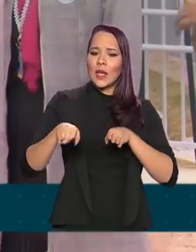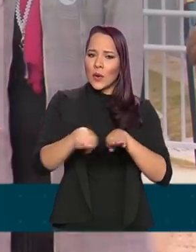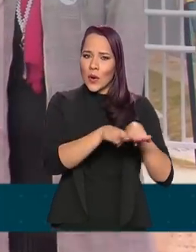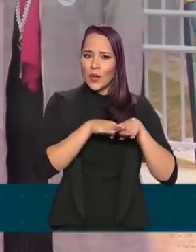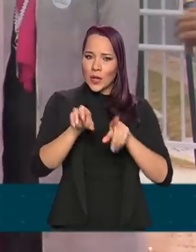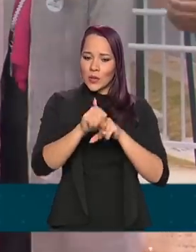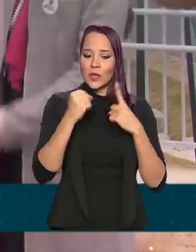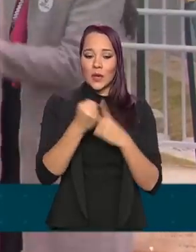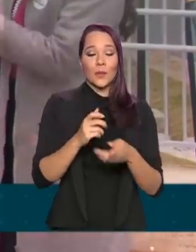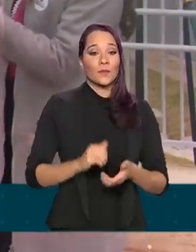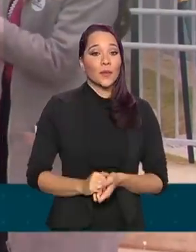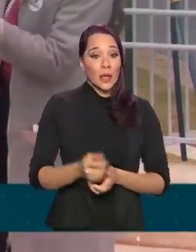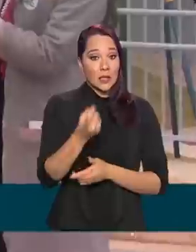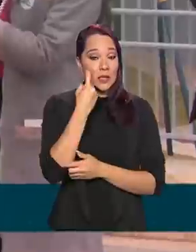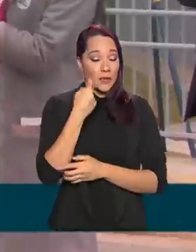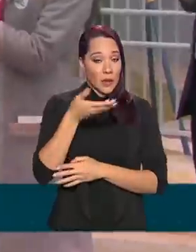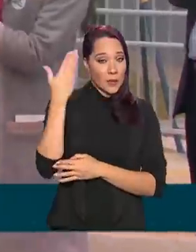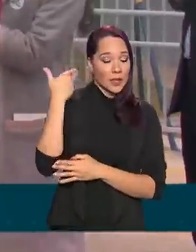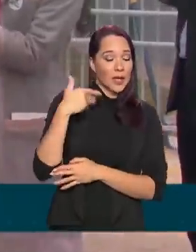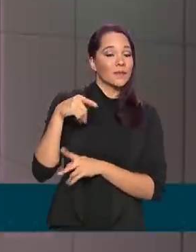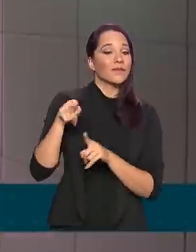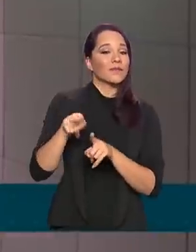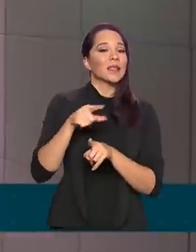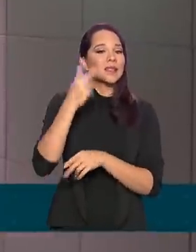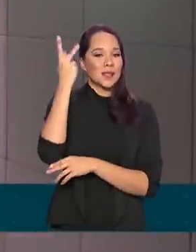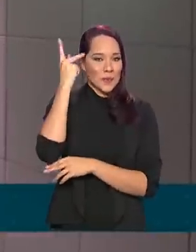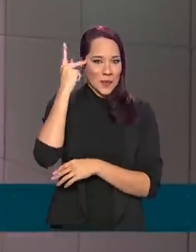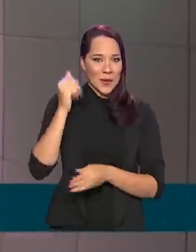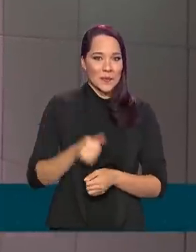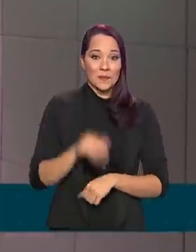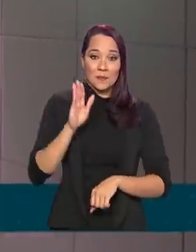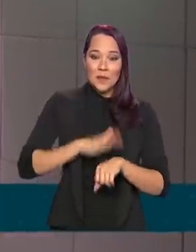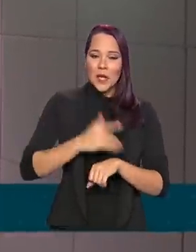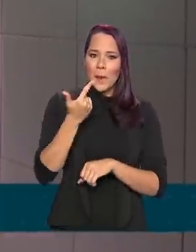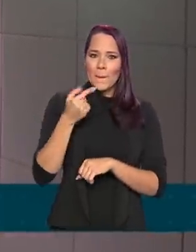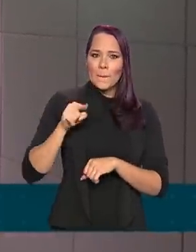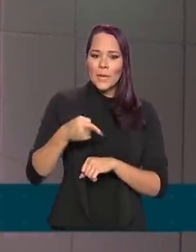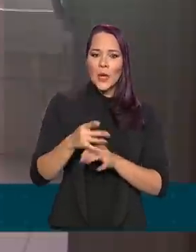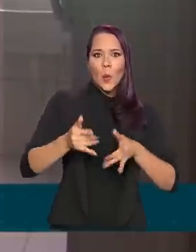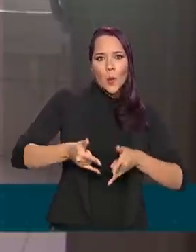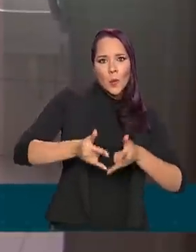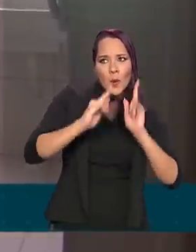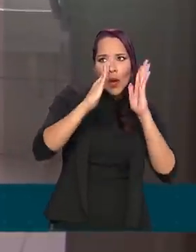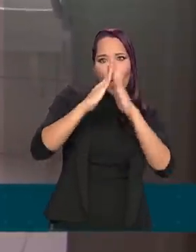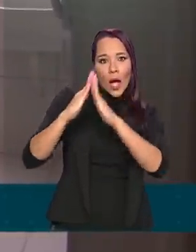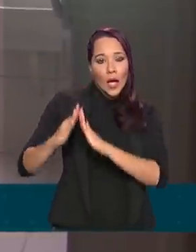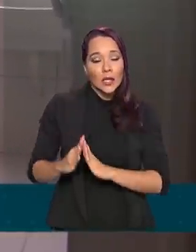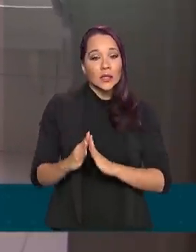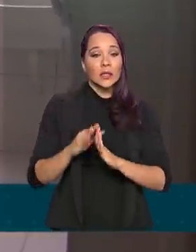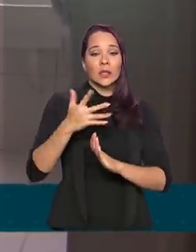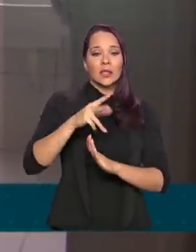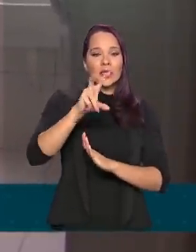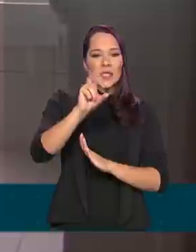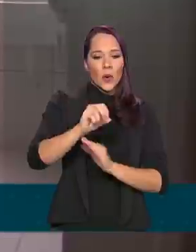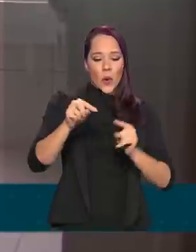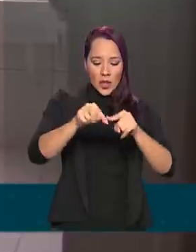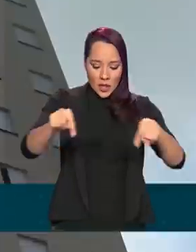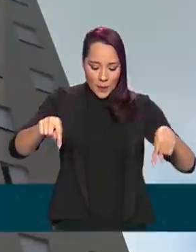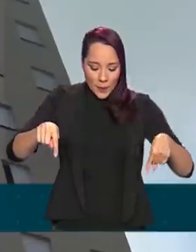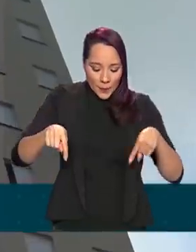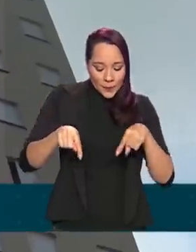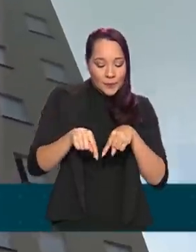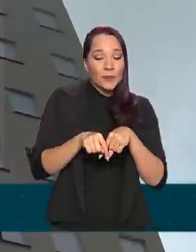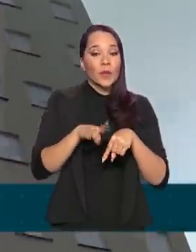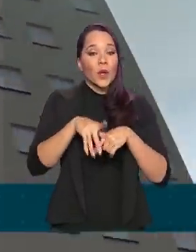Na última sexta-feira, foi a vez de São Paulo. Mais de mil unidades habitacionais de aproximadamente 50 metros quadrados,